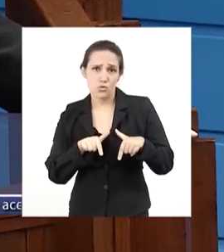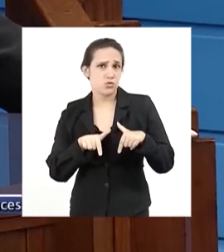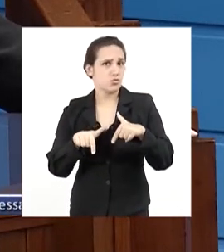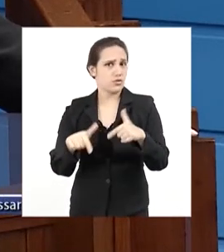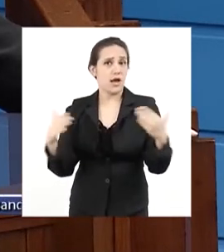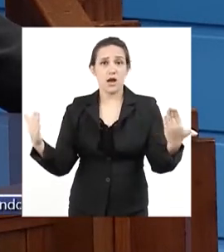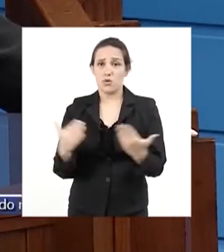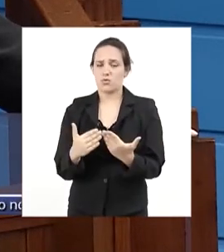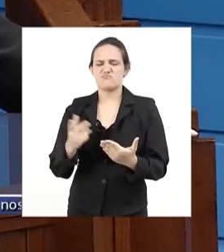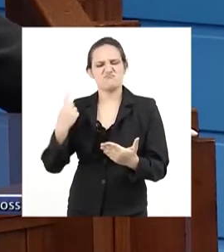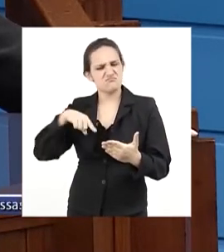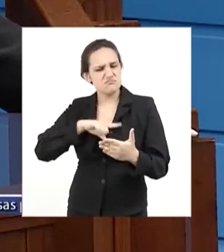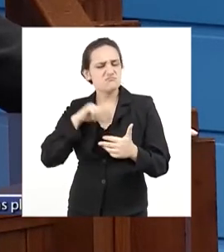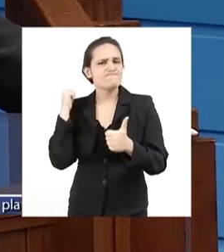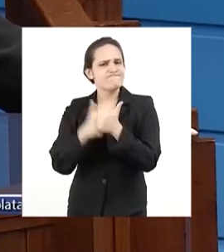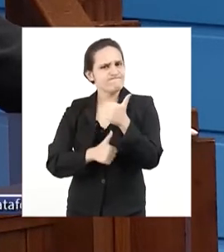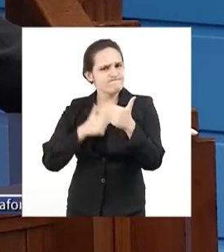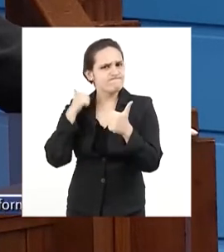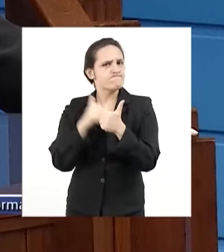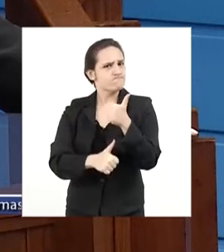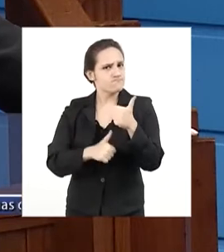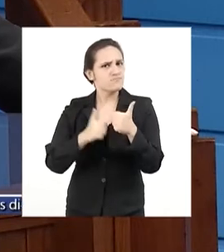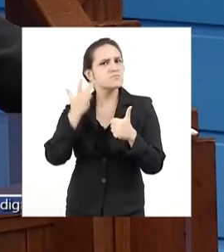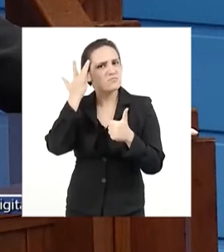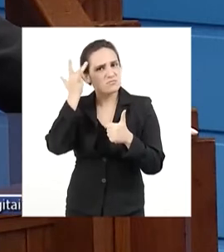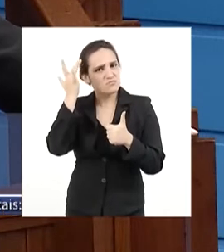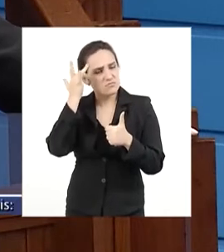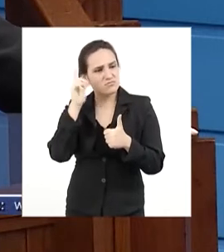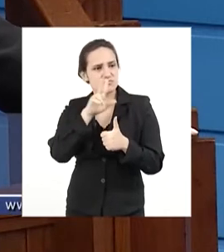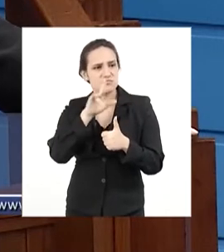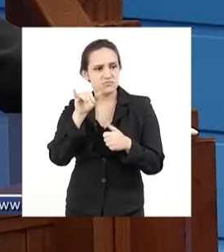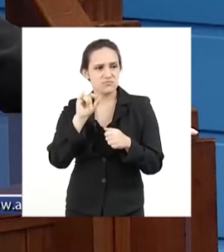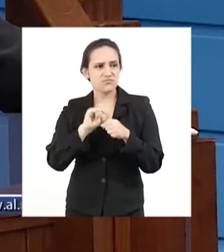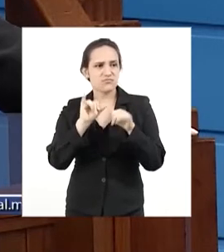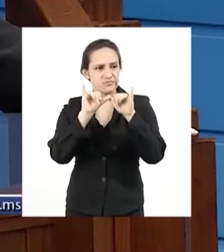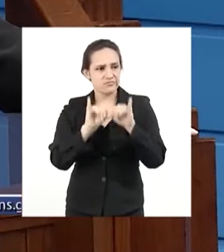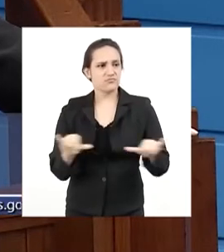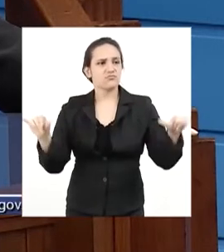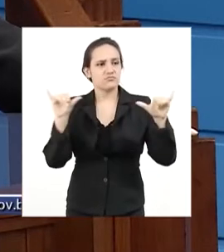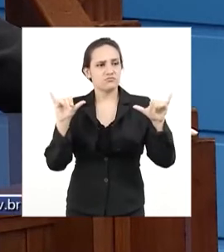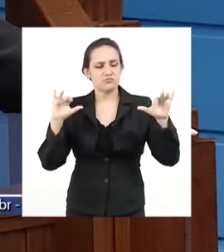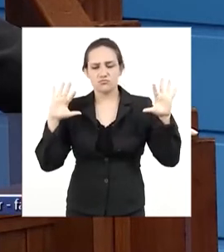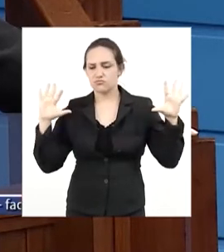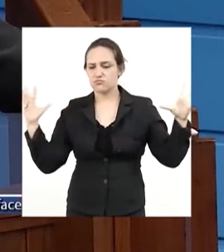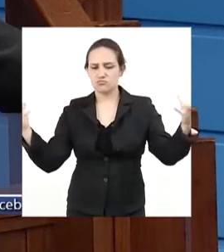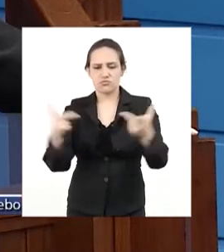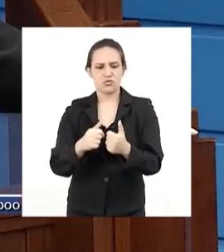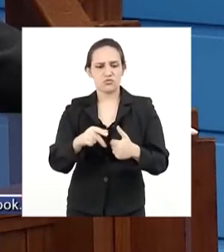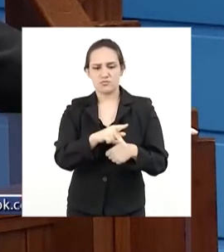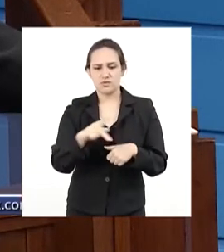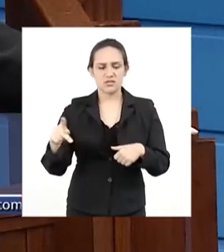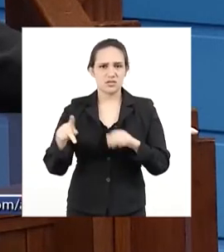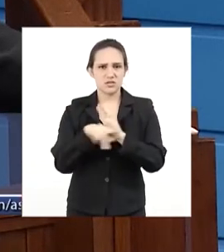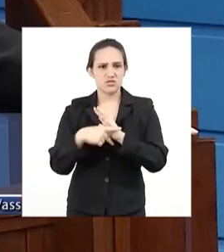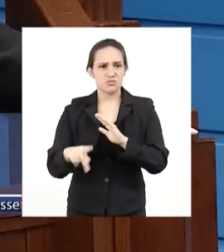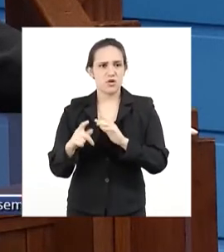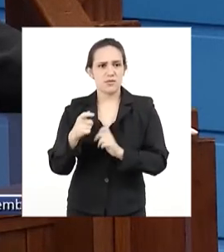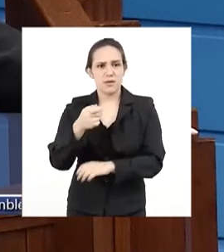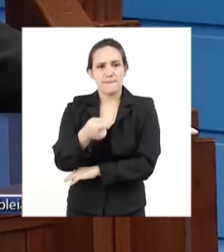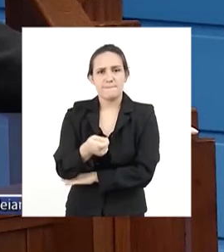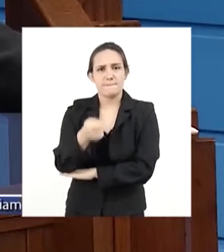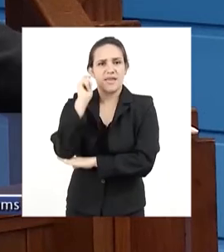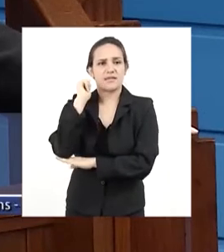Nós vamos insistir, amanhã nós devemos fazer uma comunicação a todos os presidentes de colônia de pescadores do Mato Grosso do Sul,